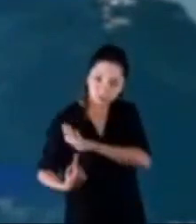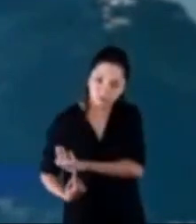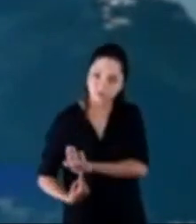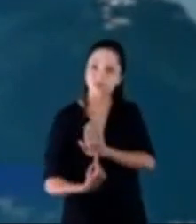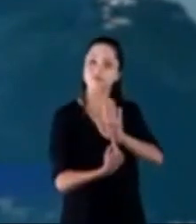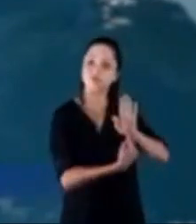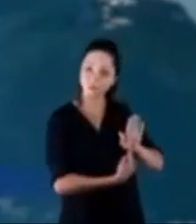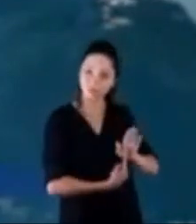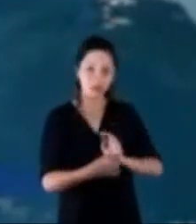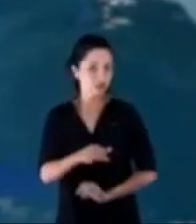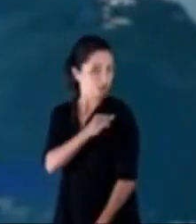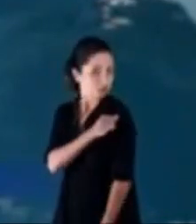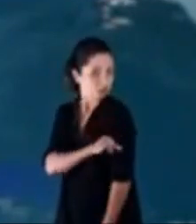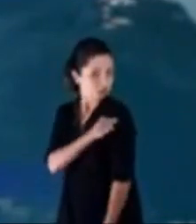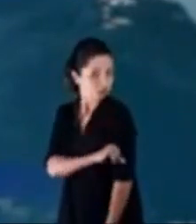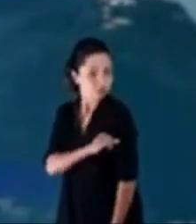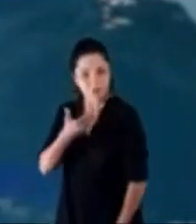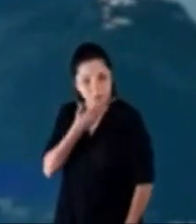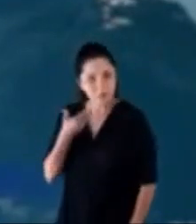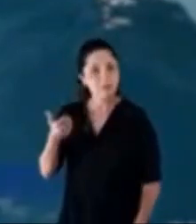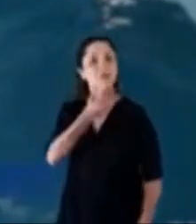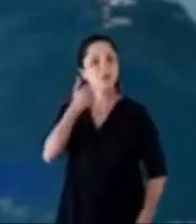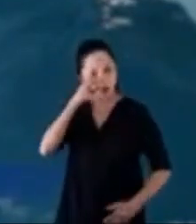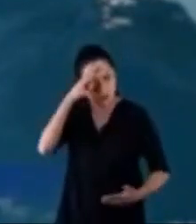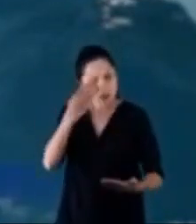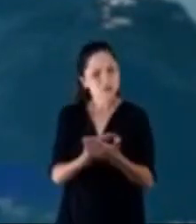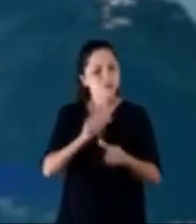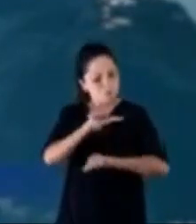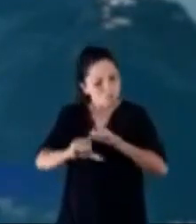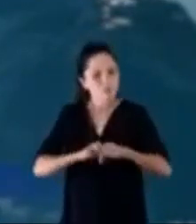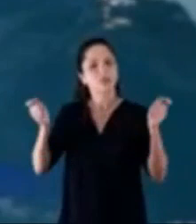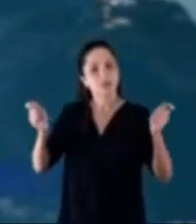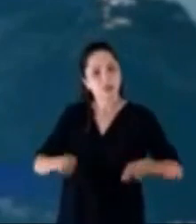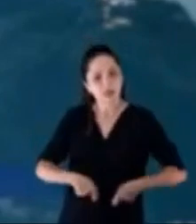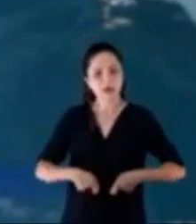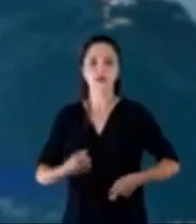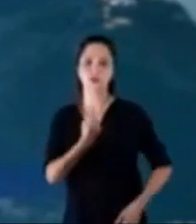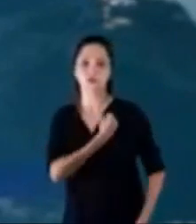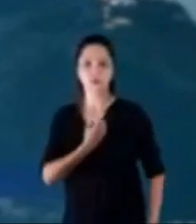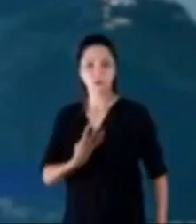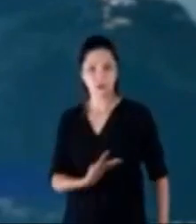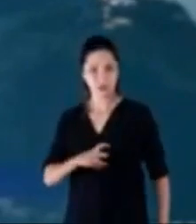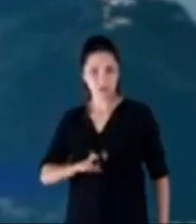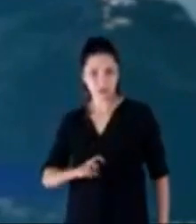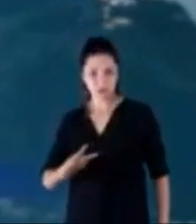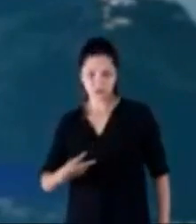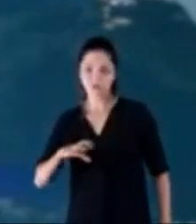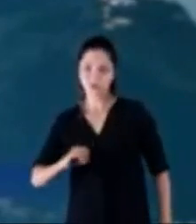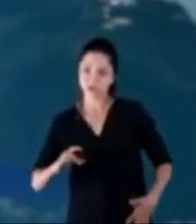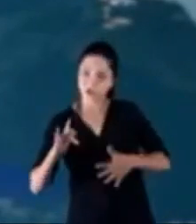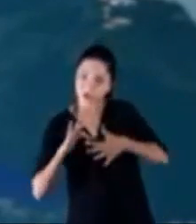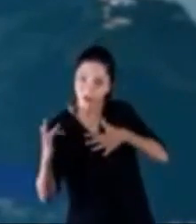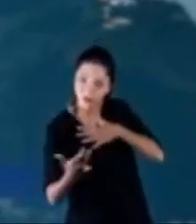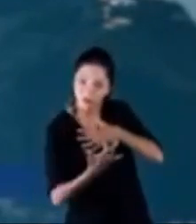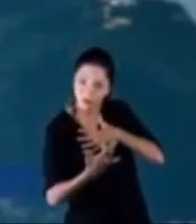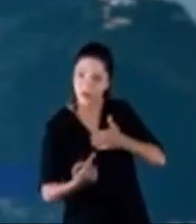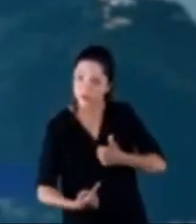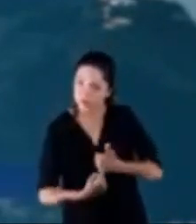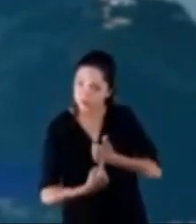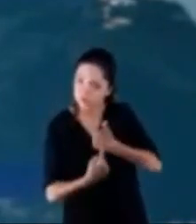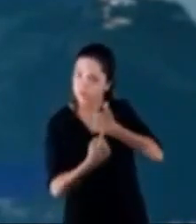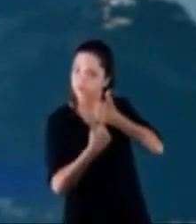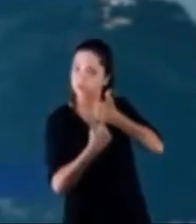seriedade e transparência. Por um Rio de Janeiro melhor. Eu acredito na mudança. Misaías Machado, 4520. Me